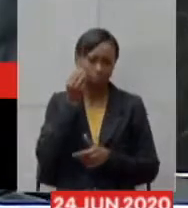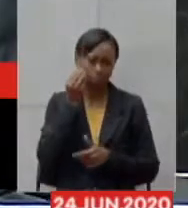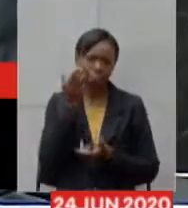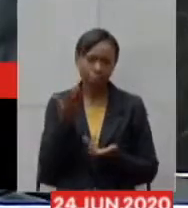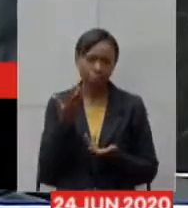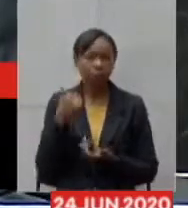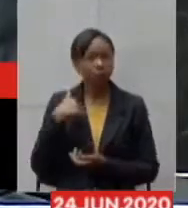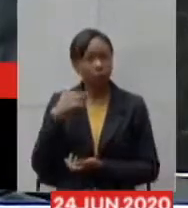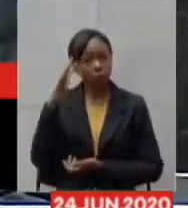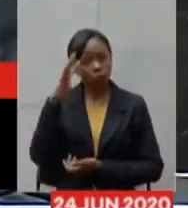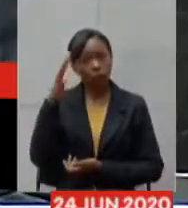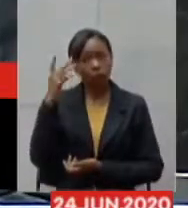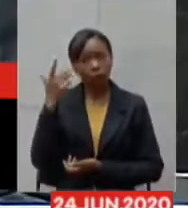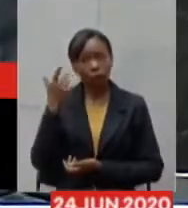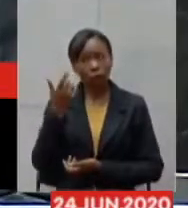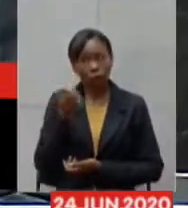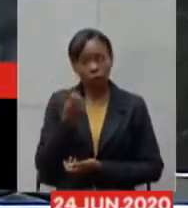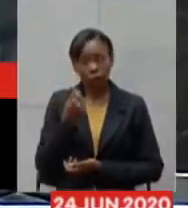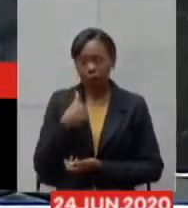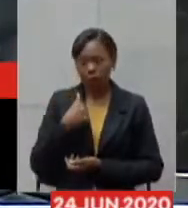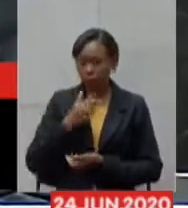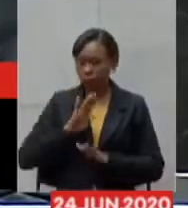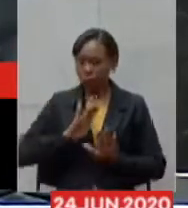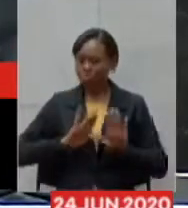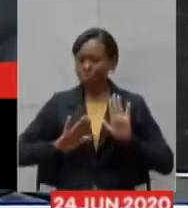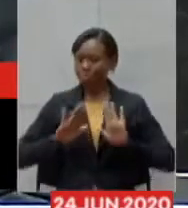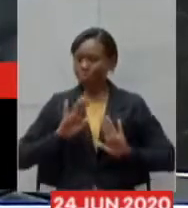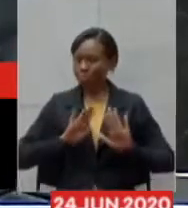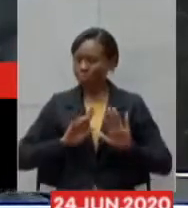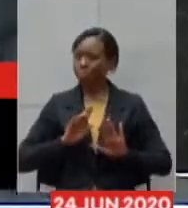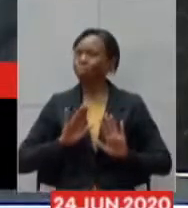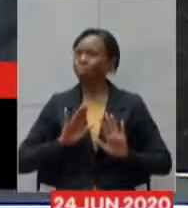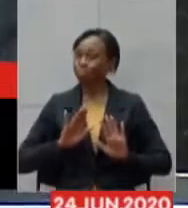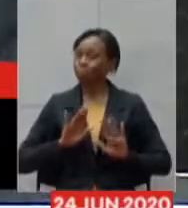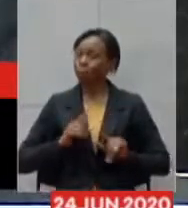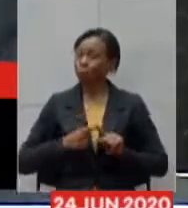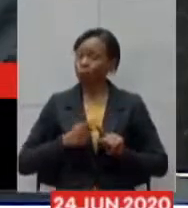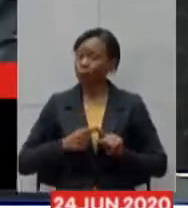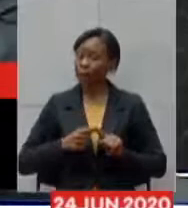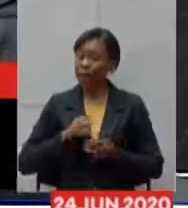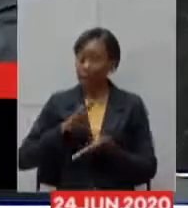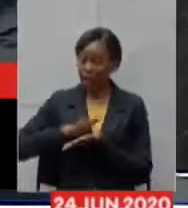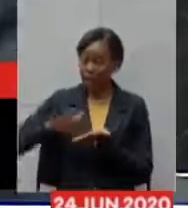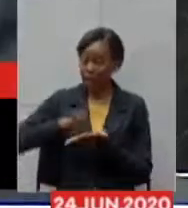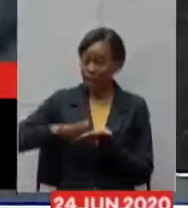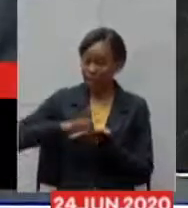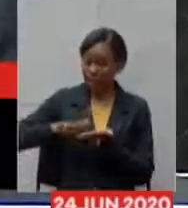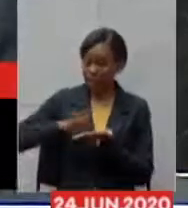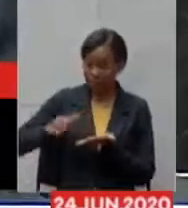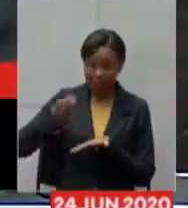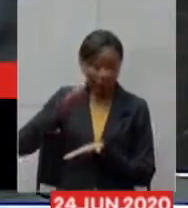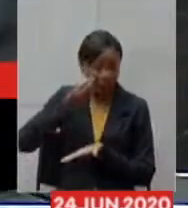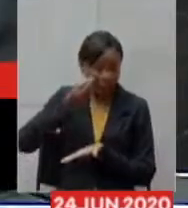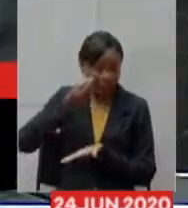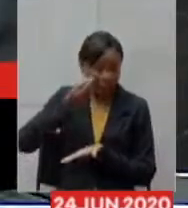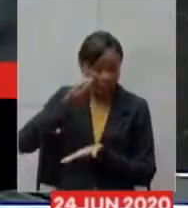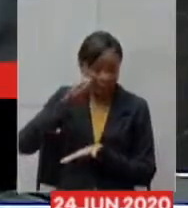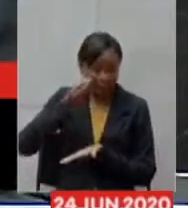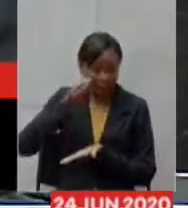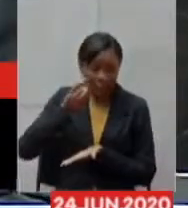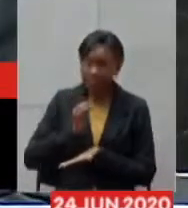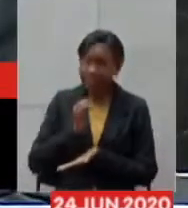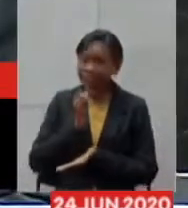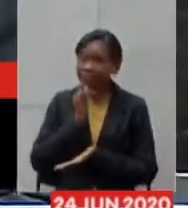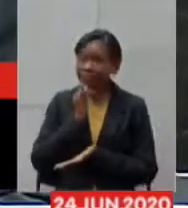eu acho assim eu sou muito cauteloso eu acho que gastar testes no momento que nós temos risco de ter um pico igual todos